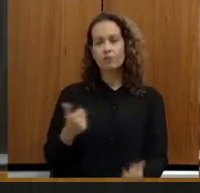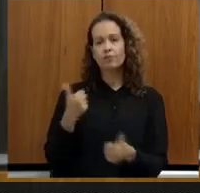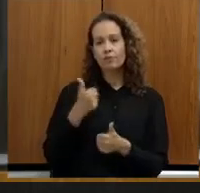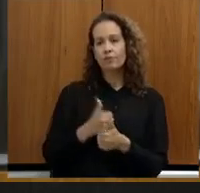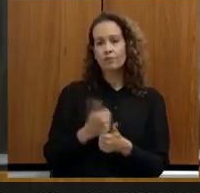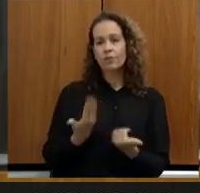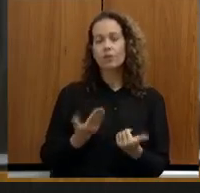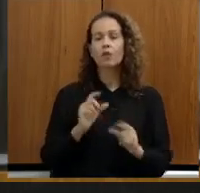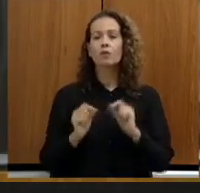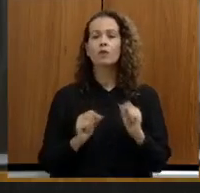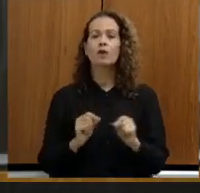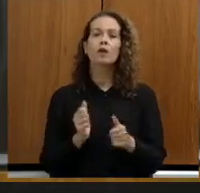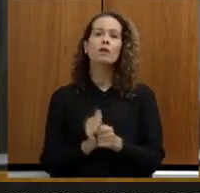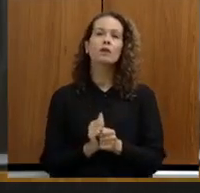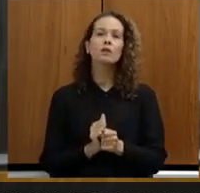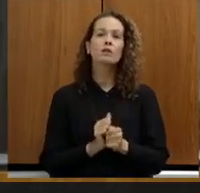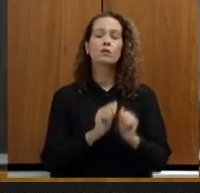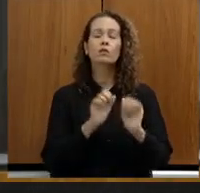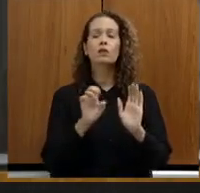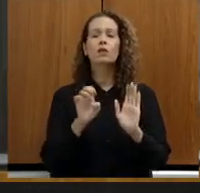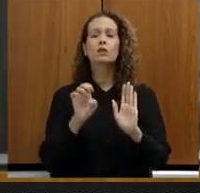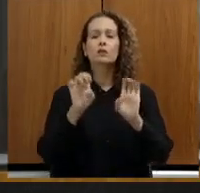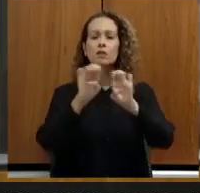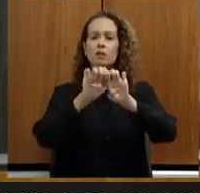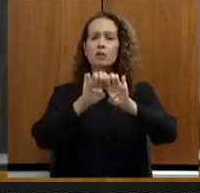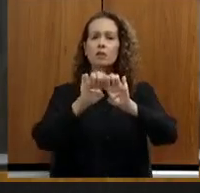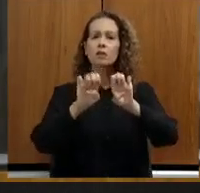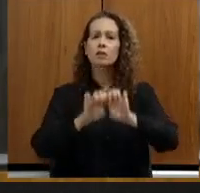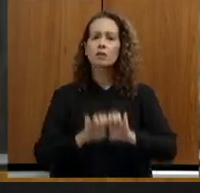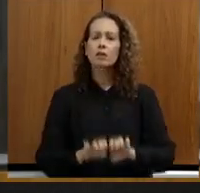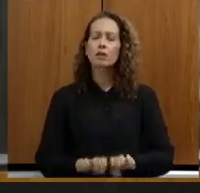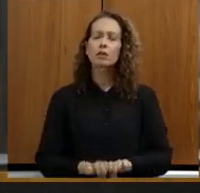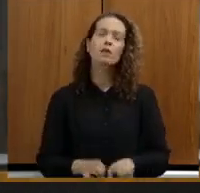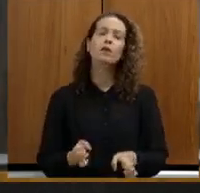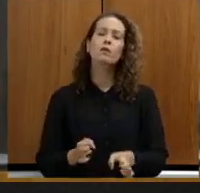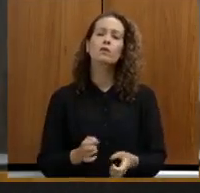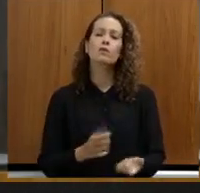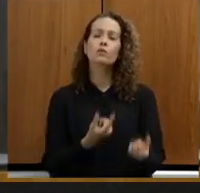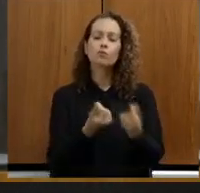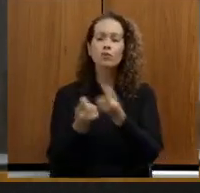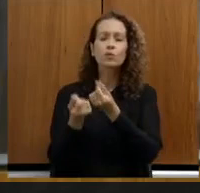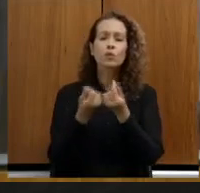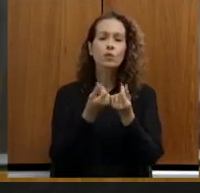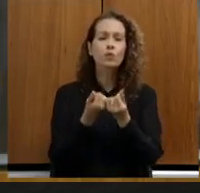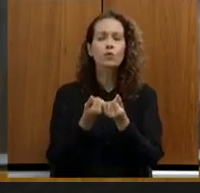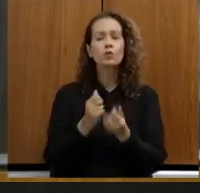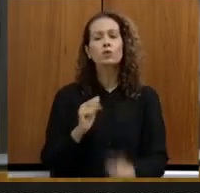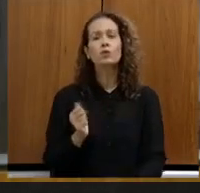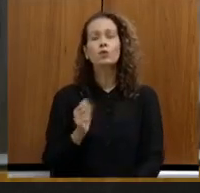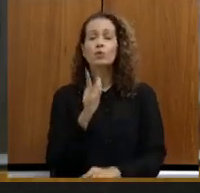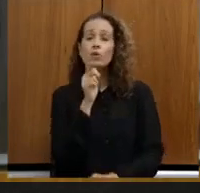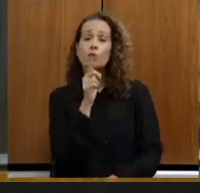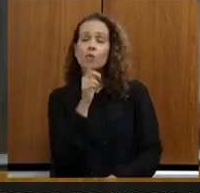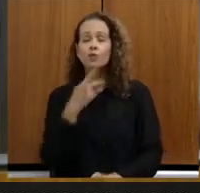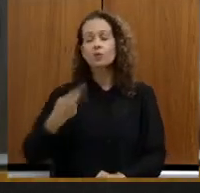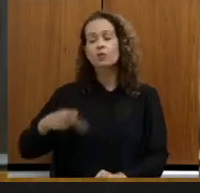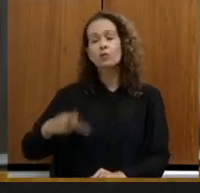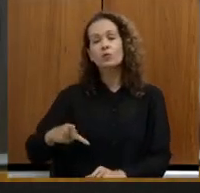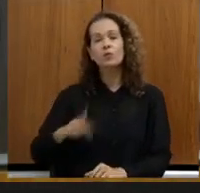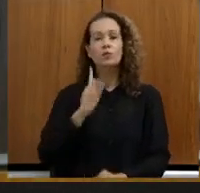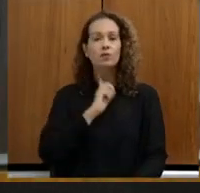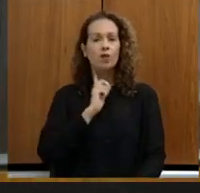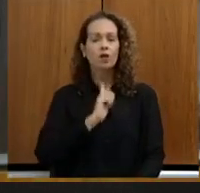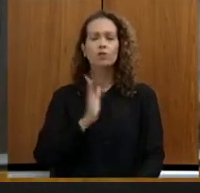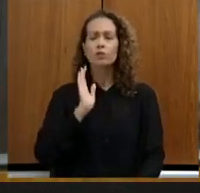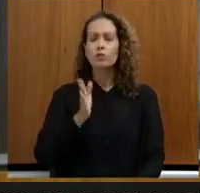da reestruturação do Conselho Estadual de Recursos Hídricos de Minas Gerais. Eu já tive a oportunidade de fazer audiência